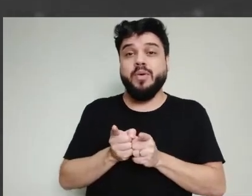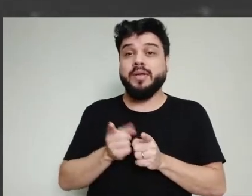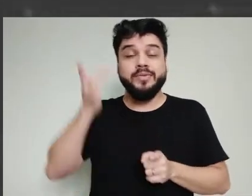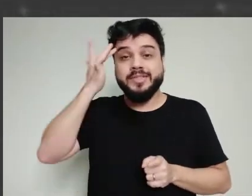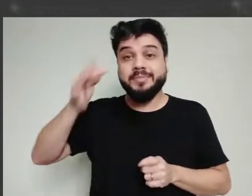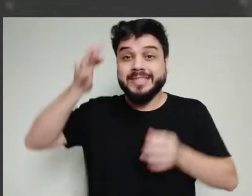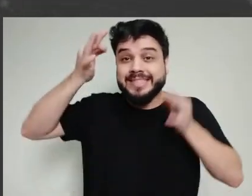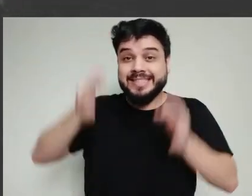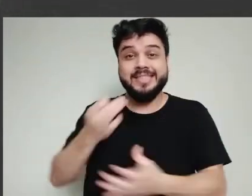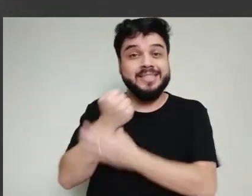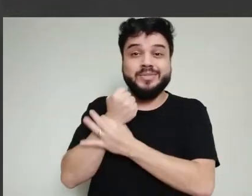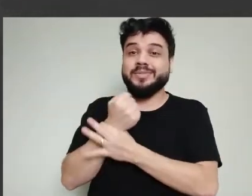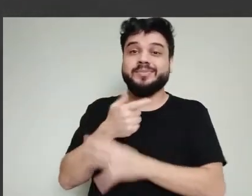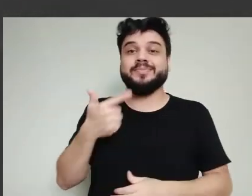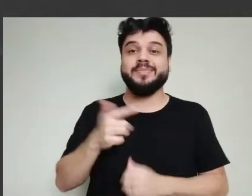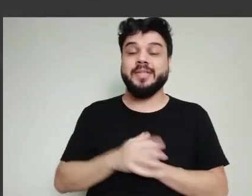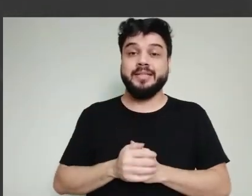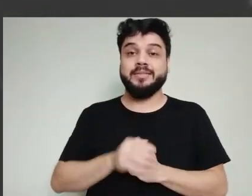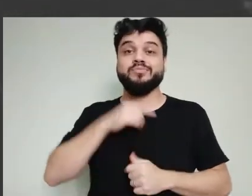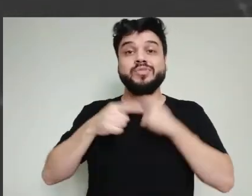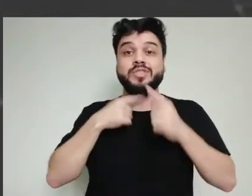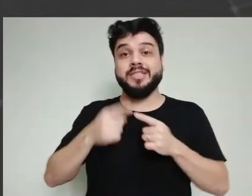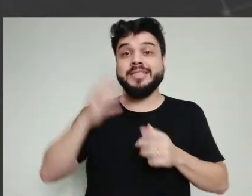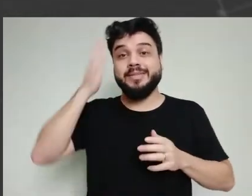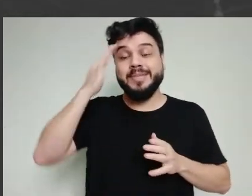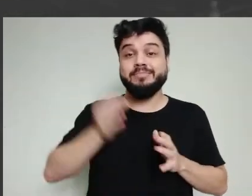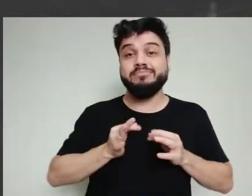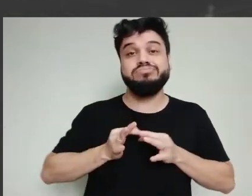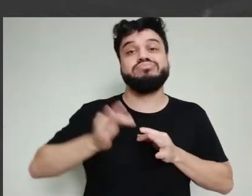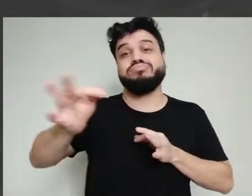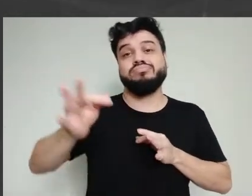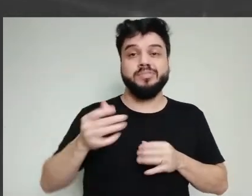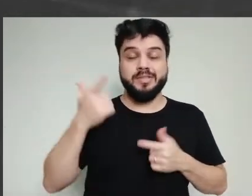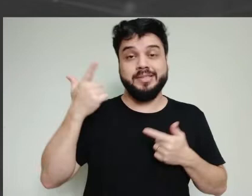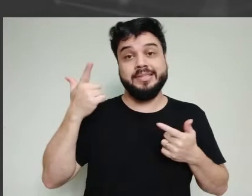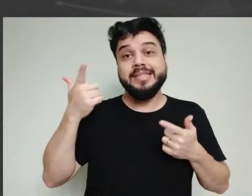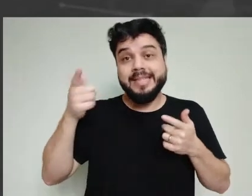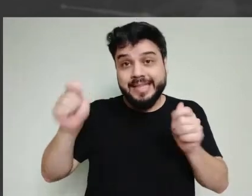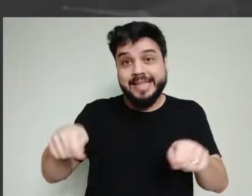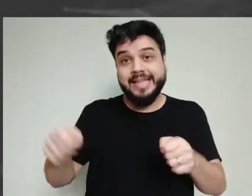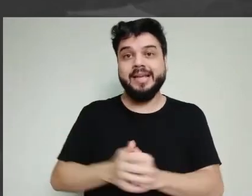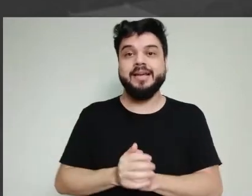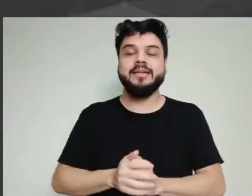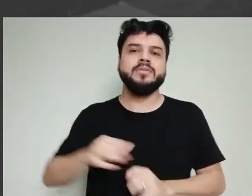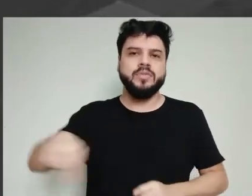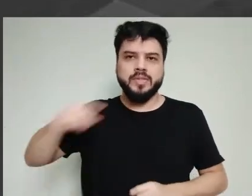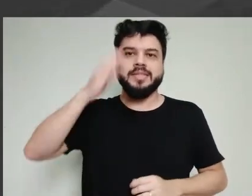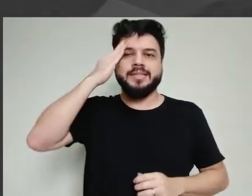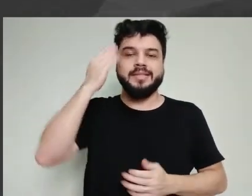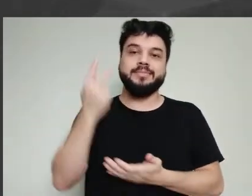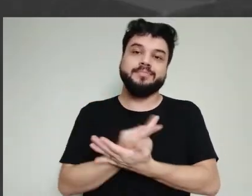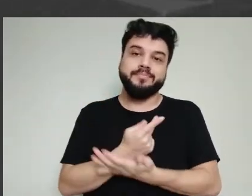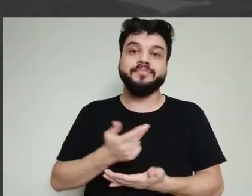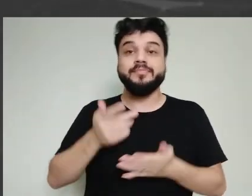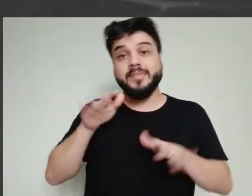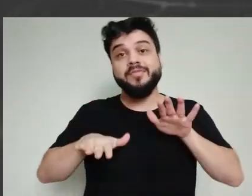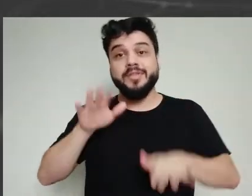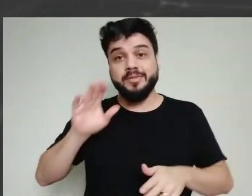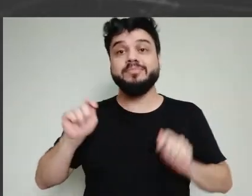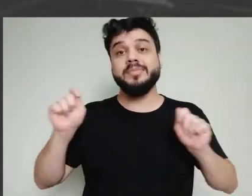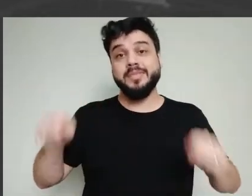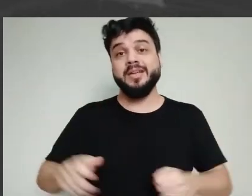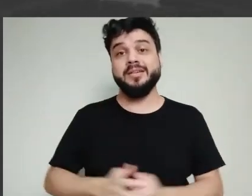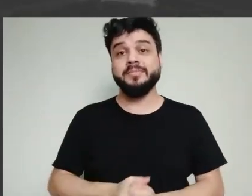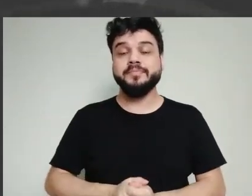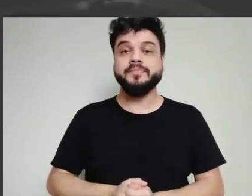tempo é muito curto, não tem jeito. E a gente sabe dos riscos. Outra questão, a pessoa que foi infectada